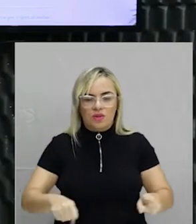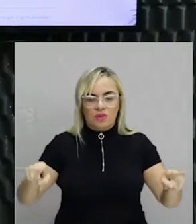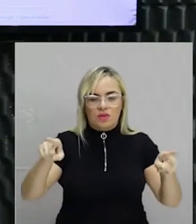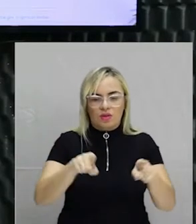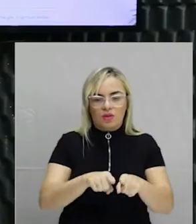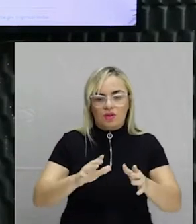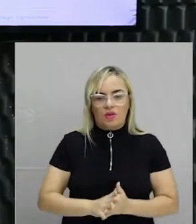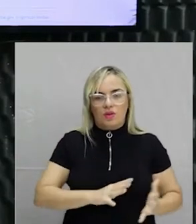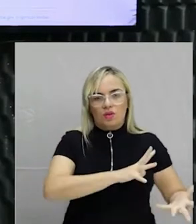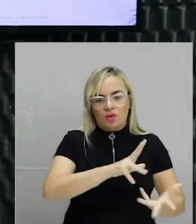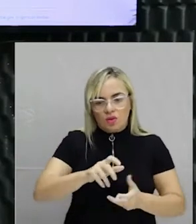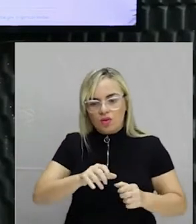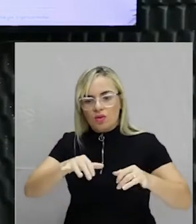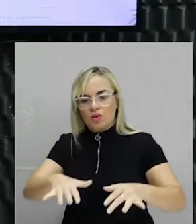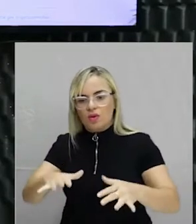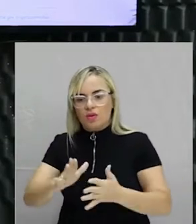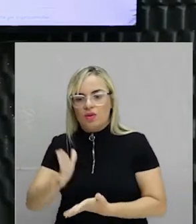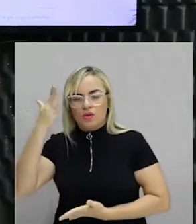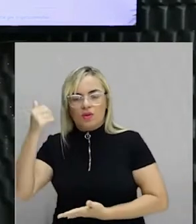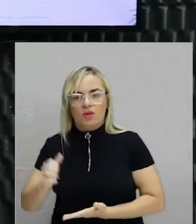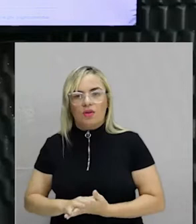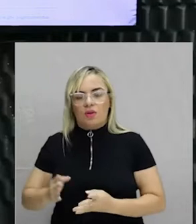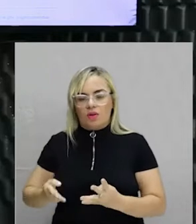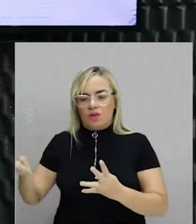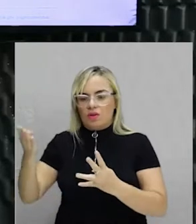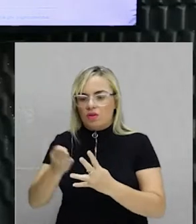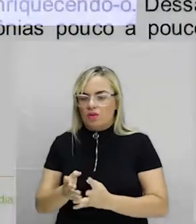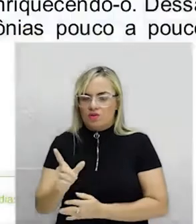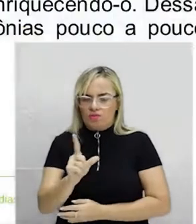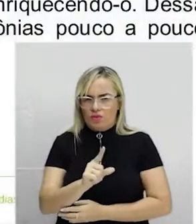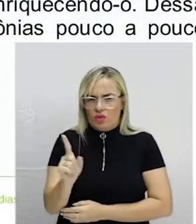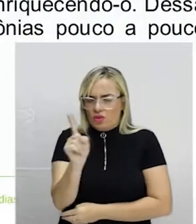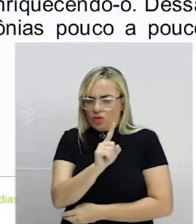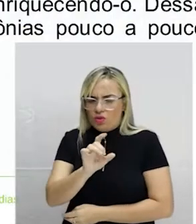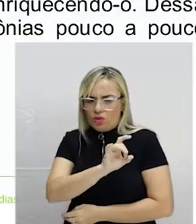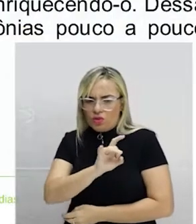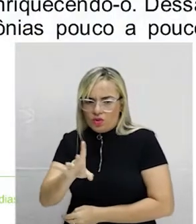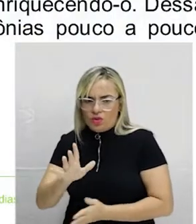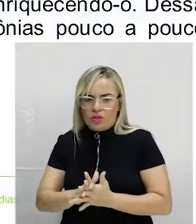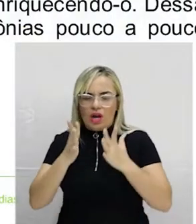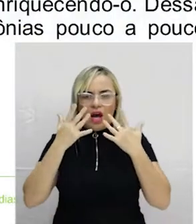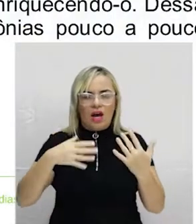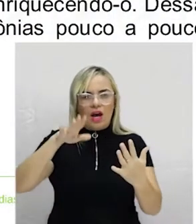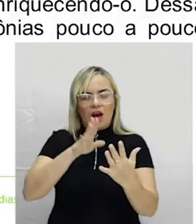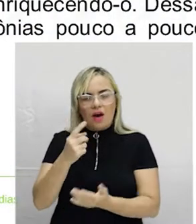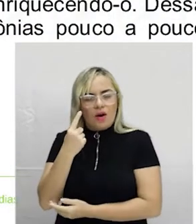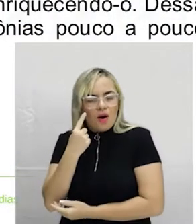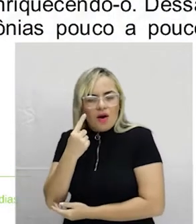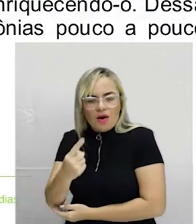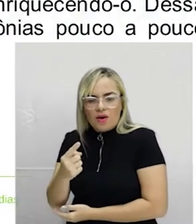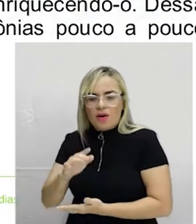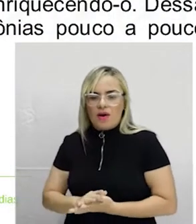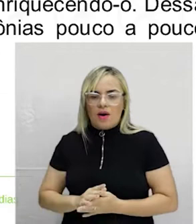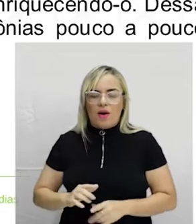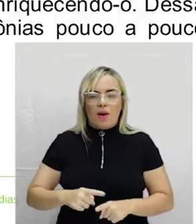mundo colonial a saber que o barroco não se reduz somente às artes visuais, que eram chamadas de artes plásticas, mas engloba todas as